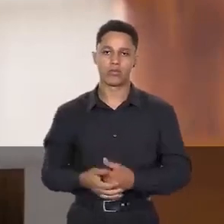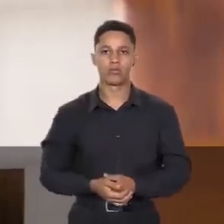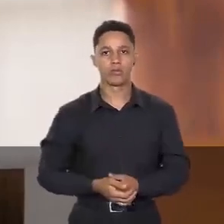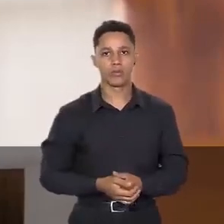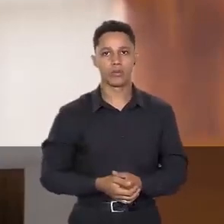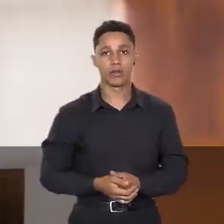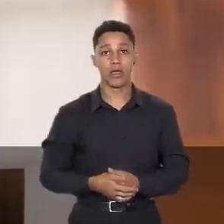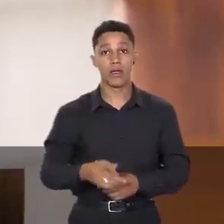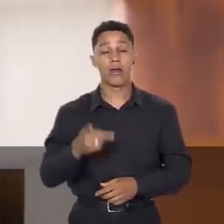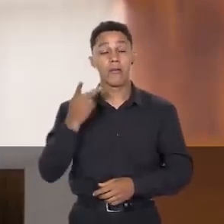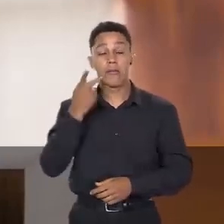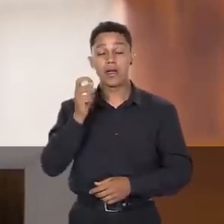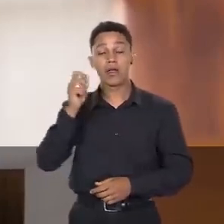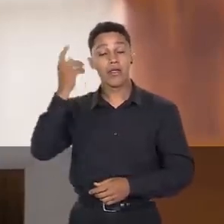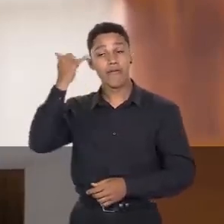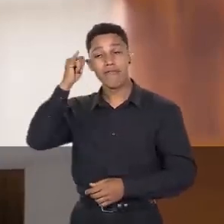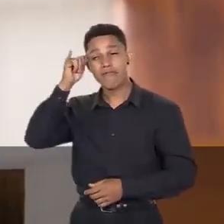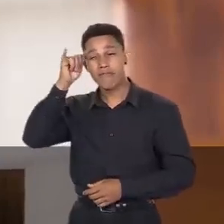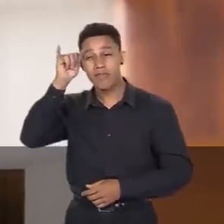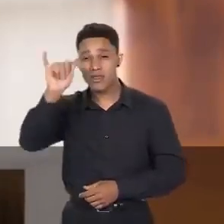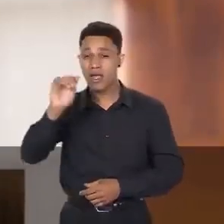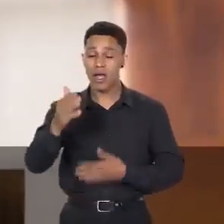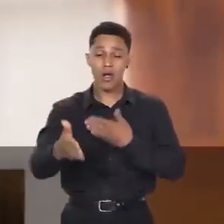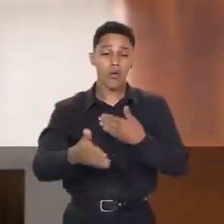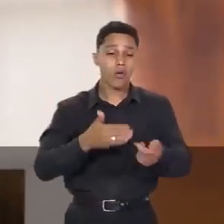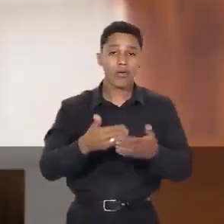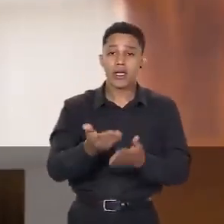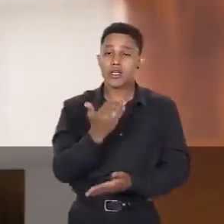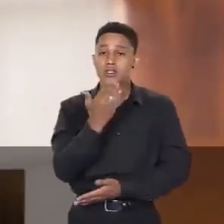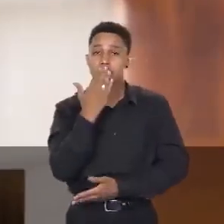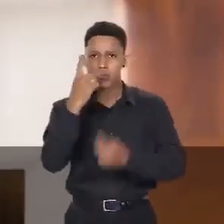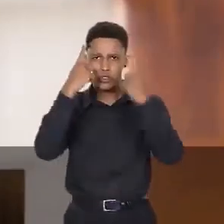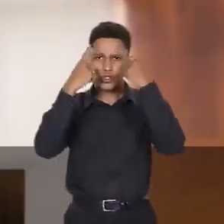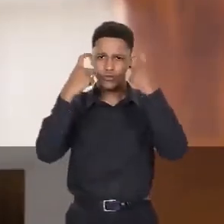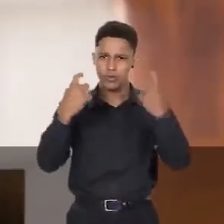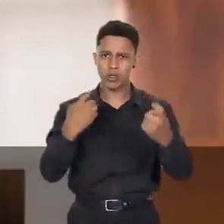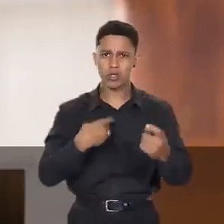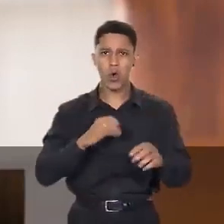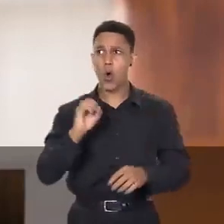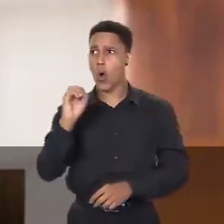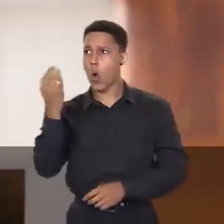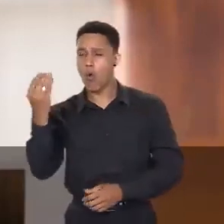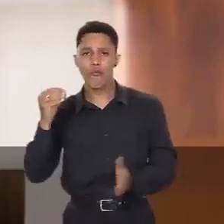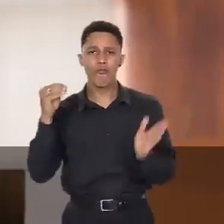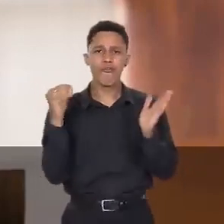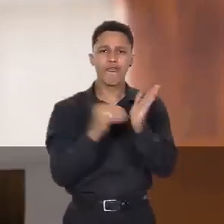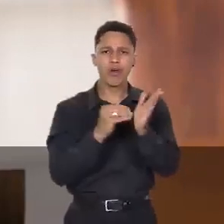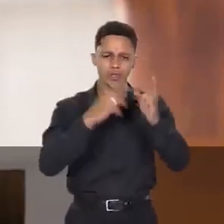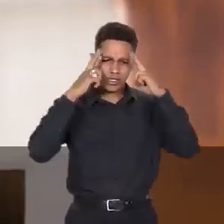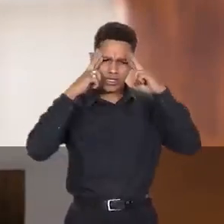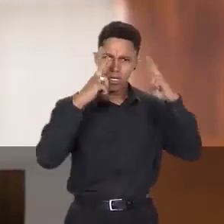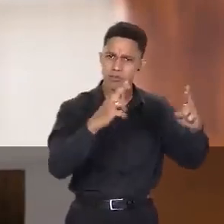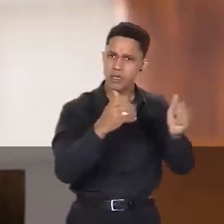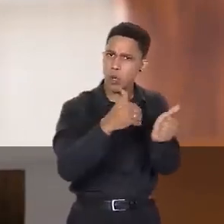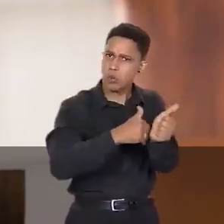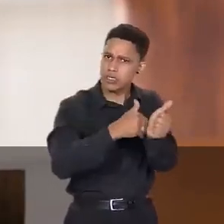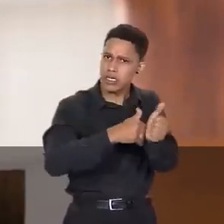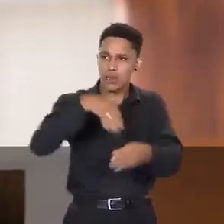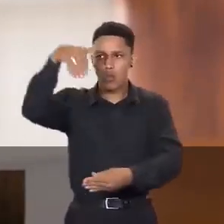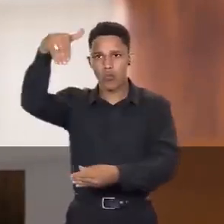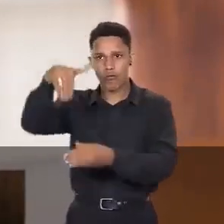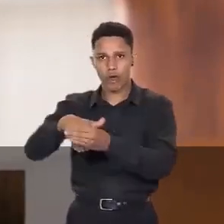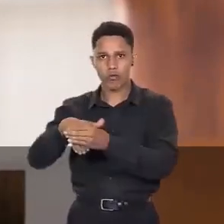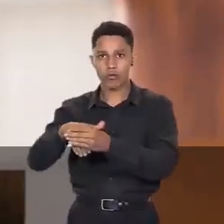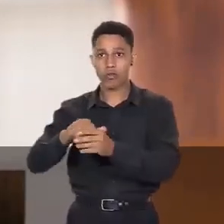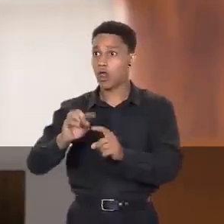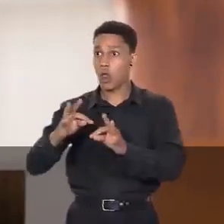Para evitar qualquer risco de violência e desrespeito ao sigilo do voto, além de todas